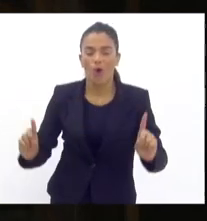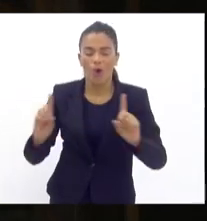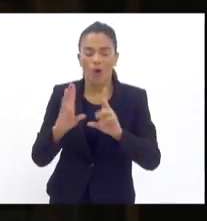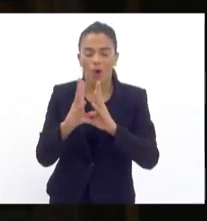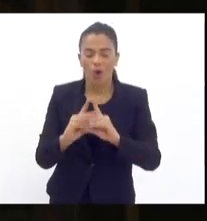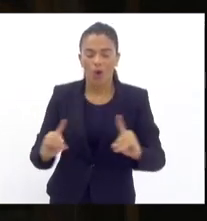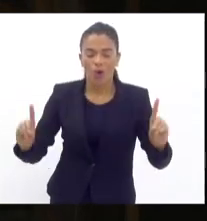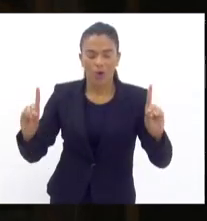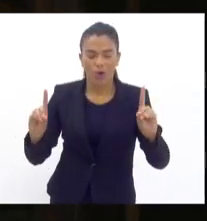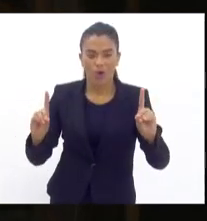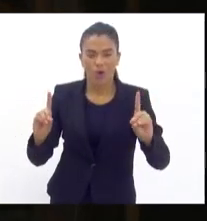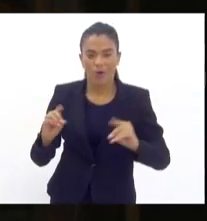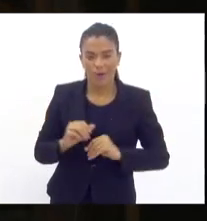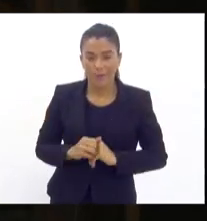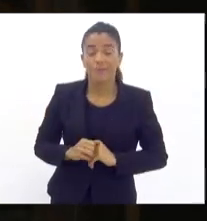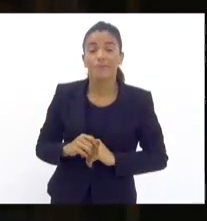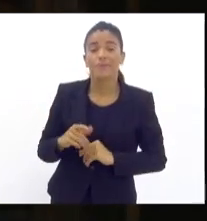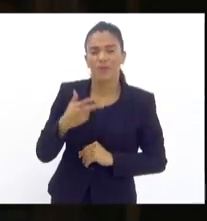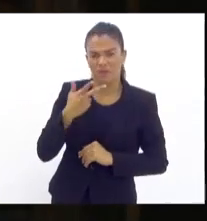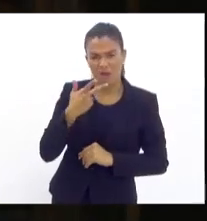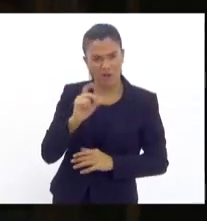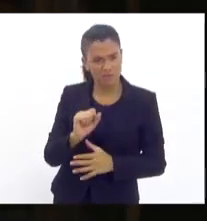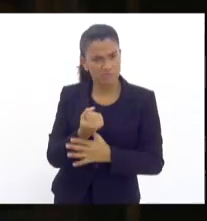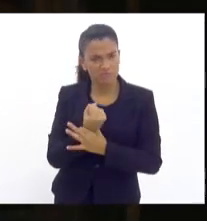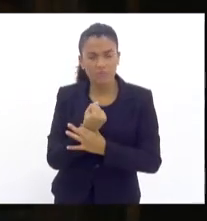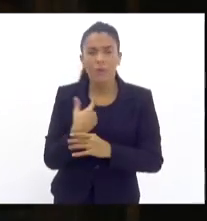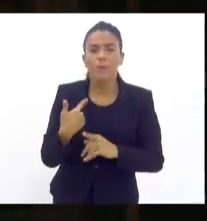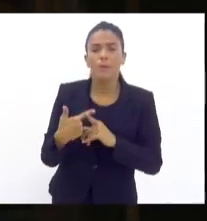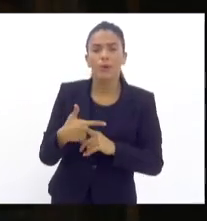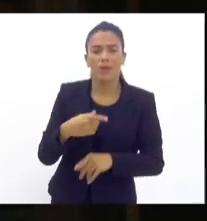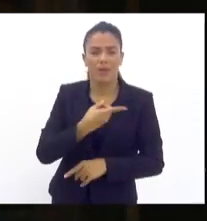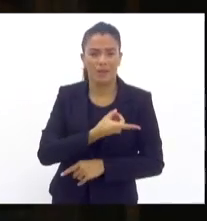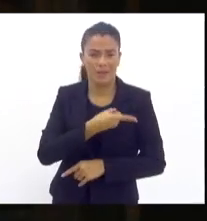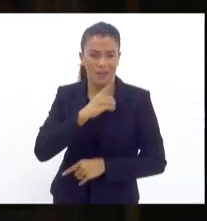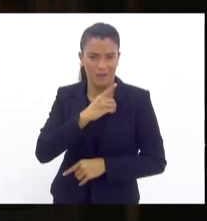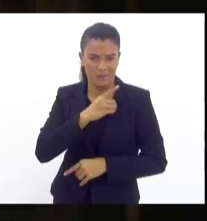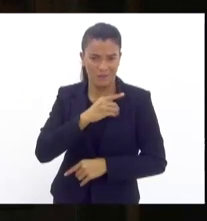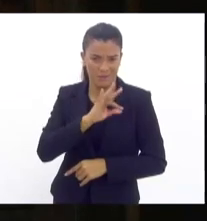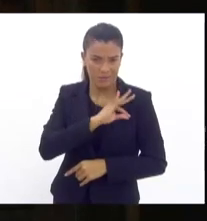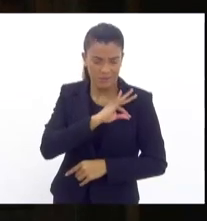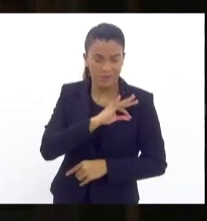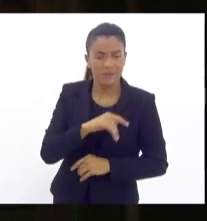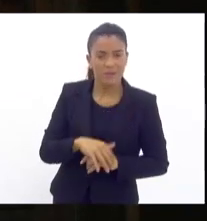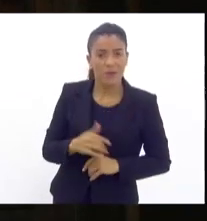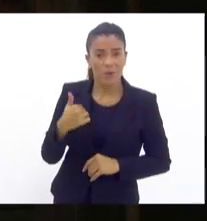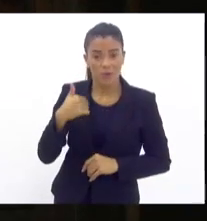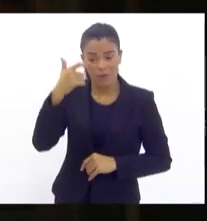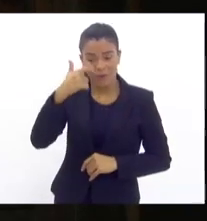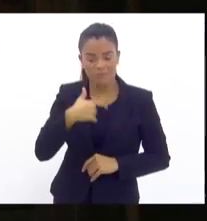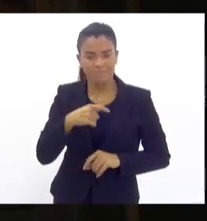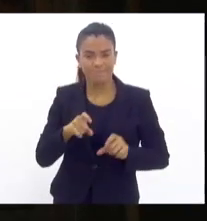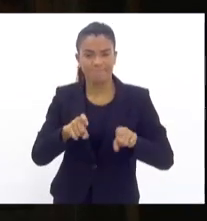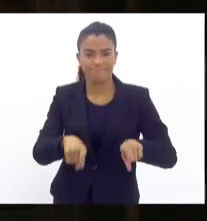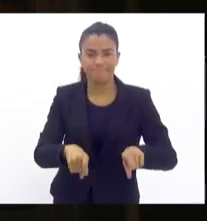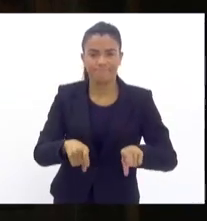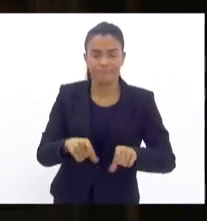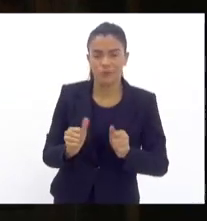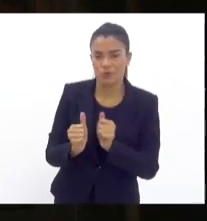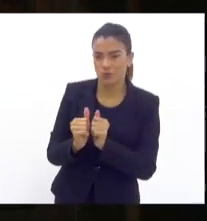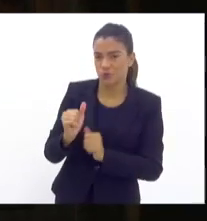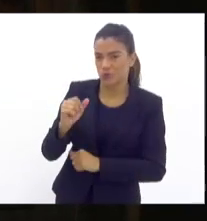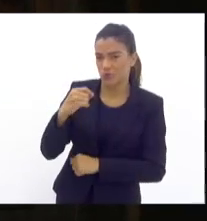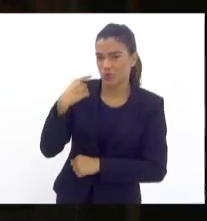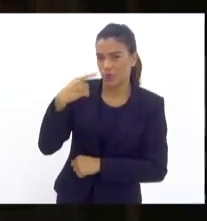estados. eu estou falando isso com muita propriedade porque o DPA, quando eu assumi e eu tive, junto com a doutora